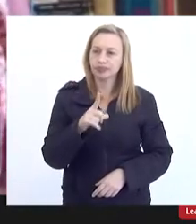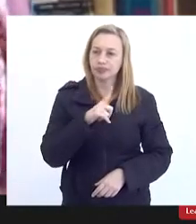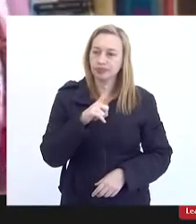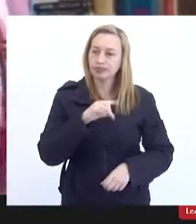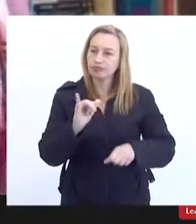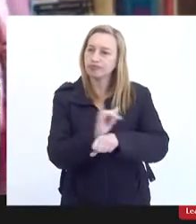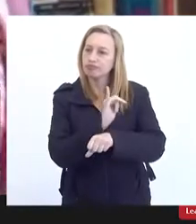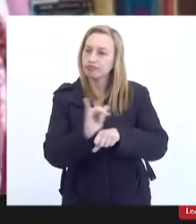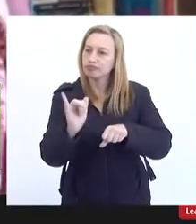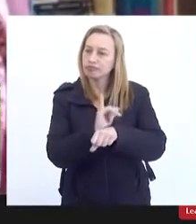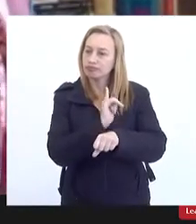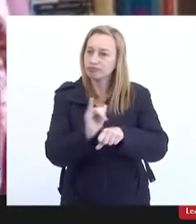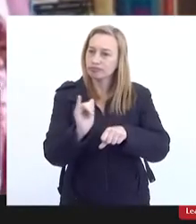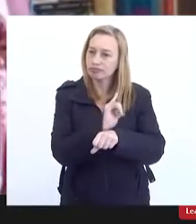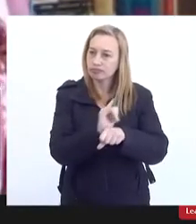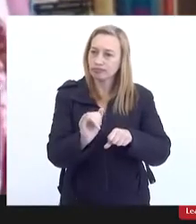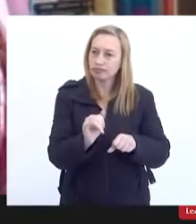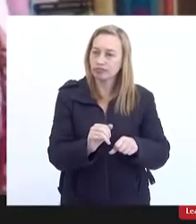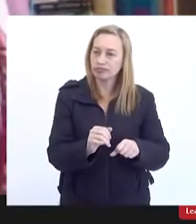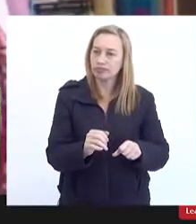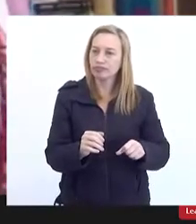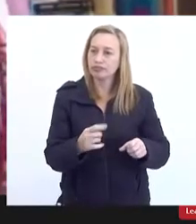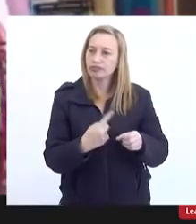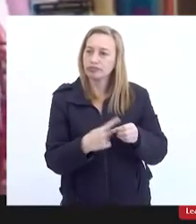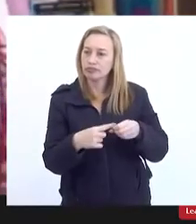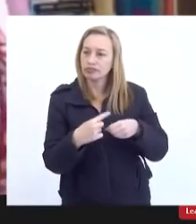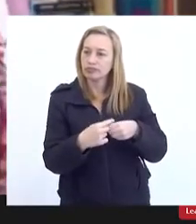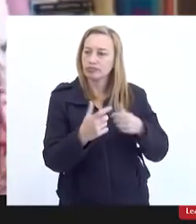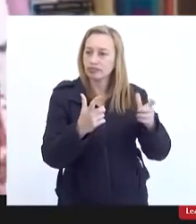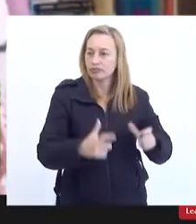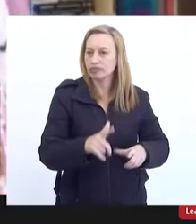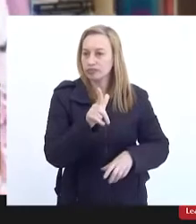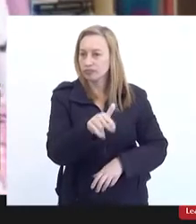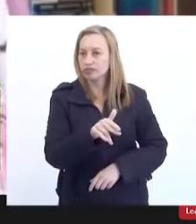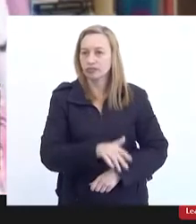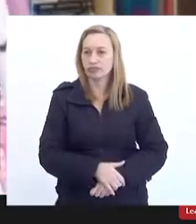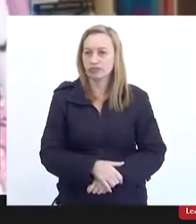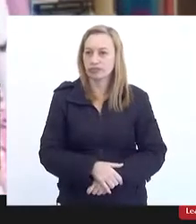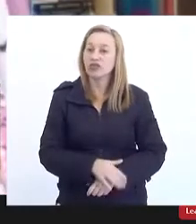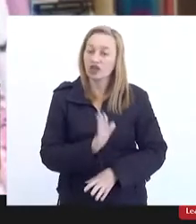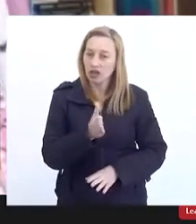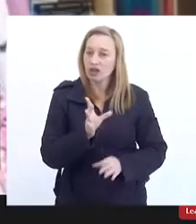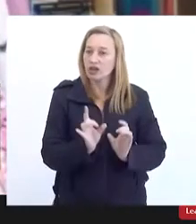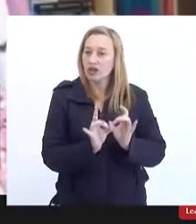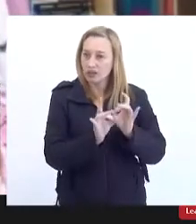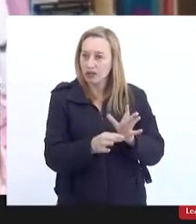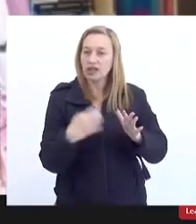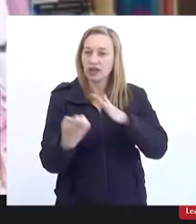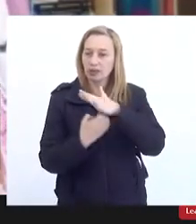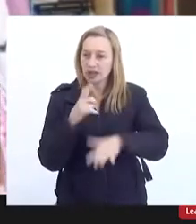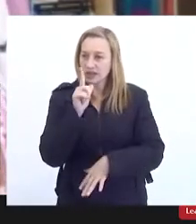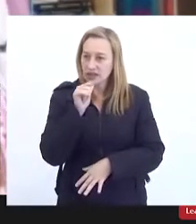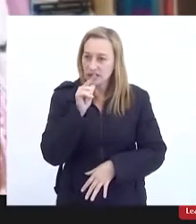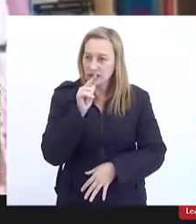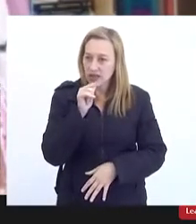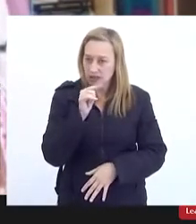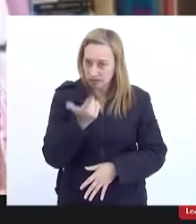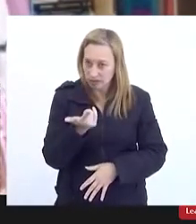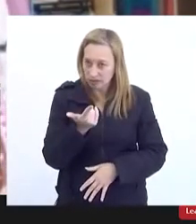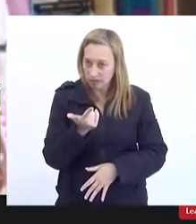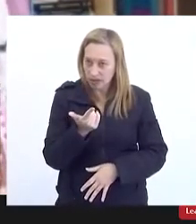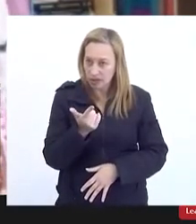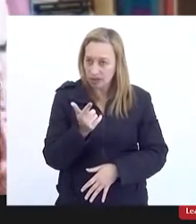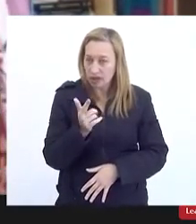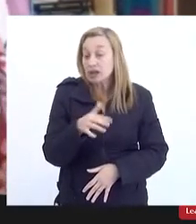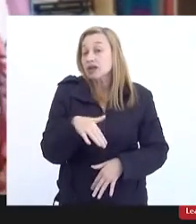articulação entre os municípios da mesma região. Eles não estão fazendo a privatização da CEDAI no sistema filé e osso.